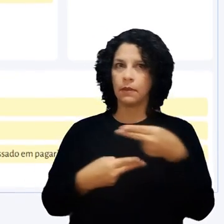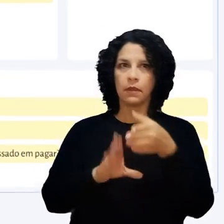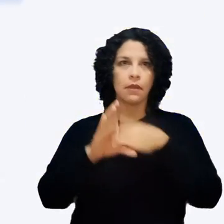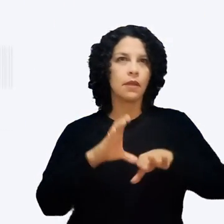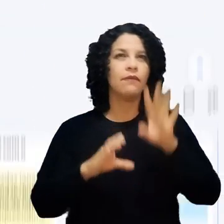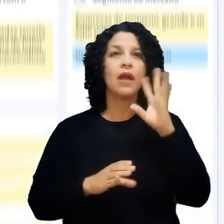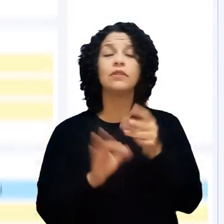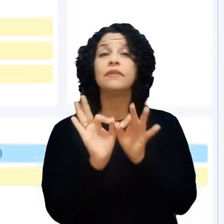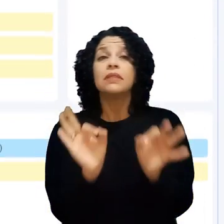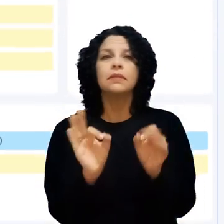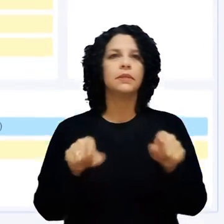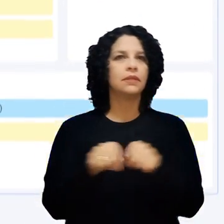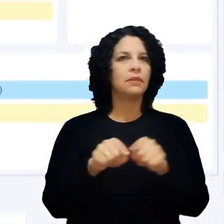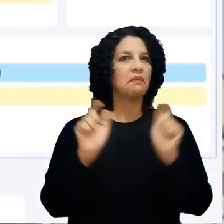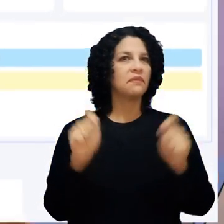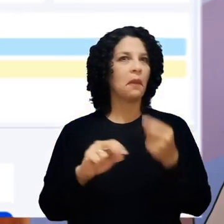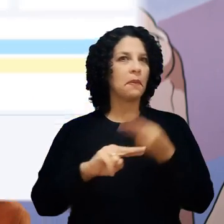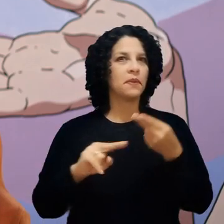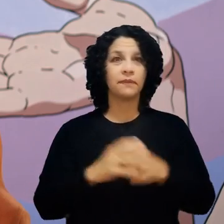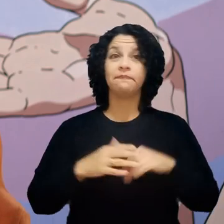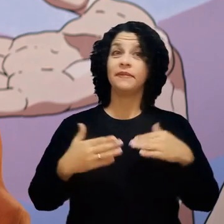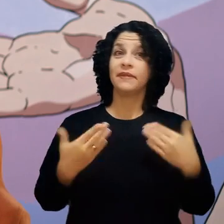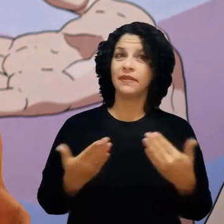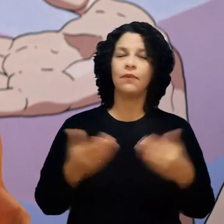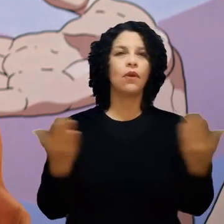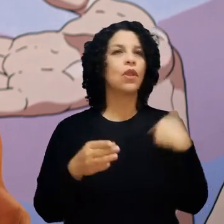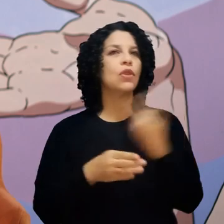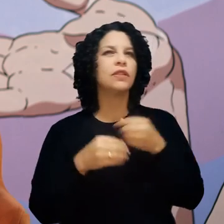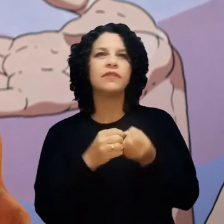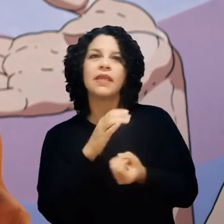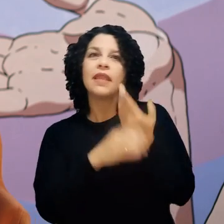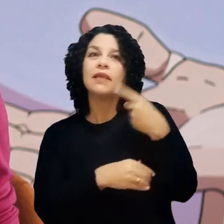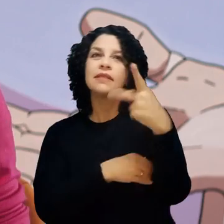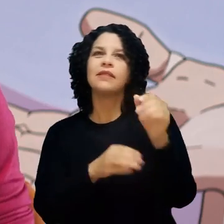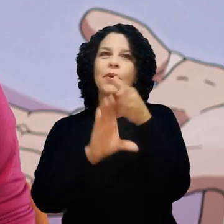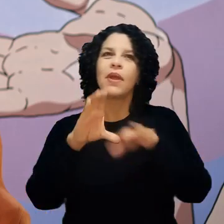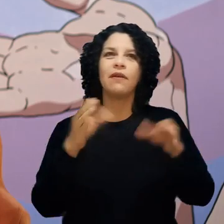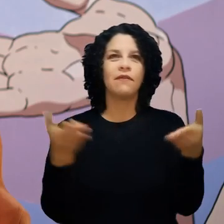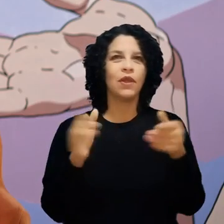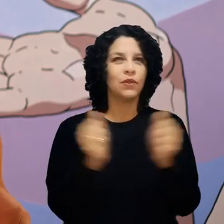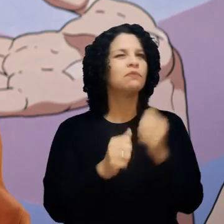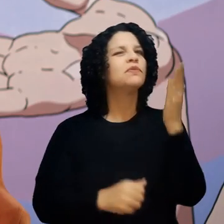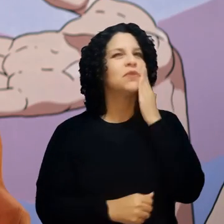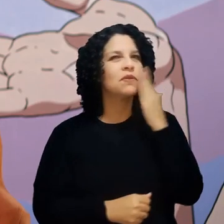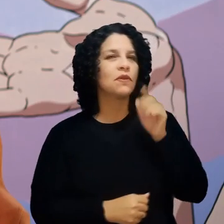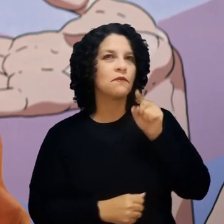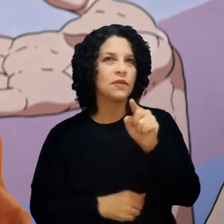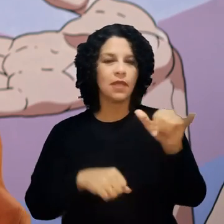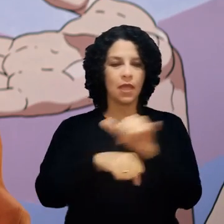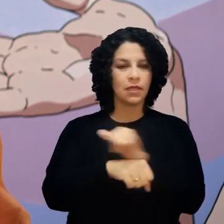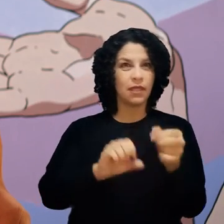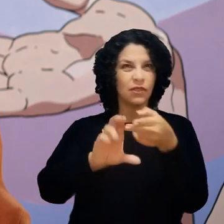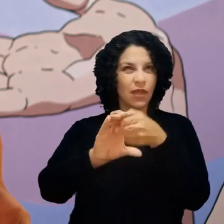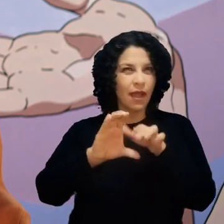é uma solução simples e eficaz. Então, que tal começar a criar o seu Canvas agora mesmo? Tenho certeza de que essa